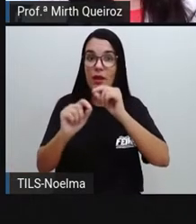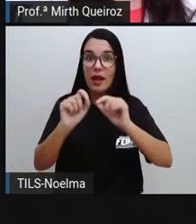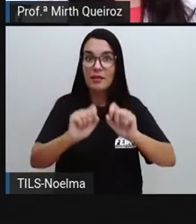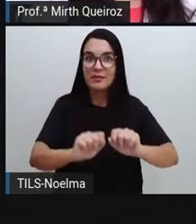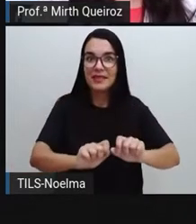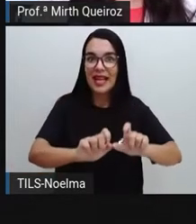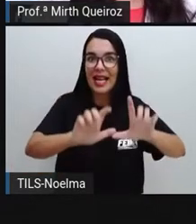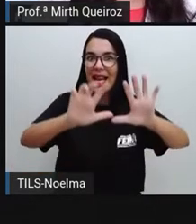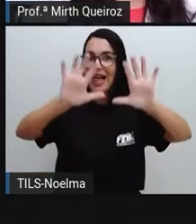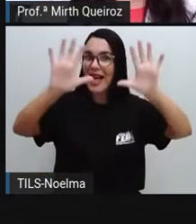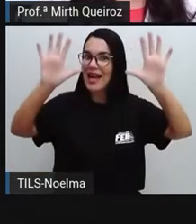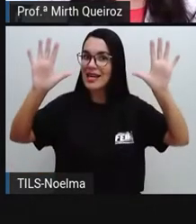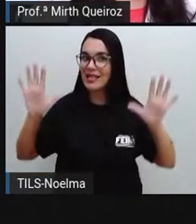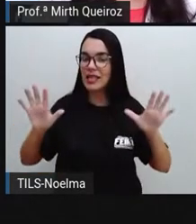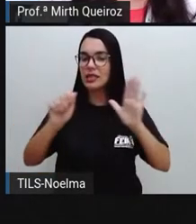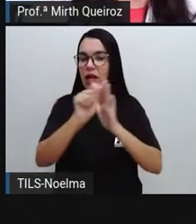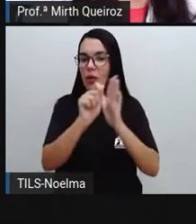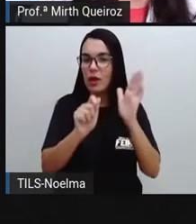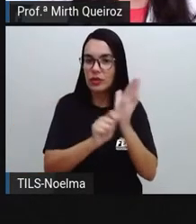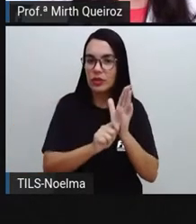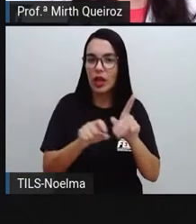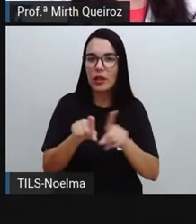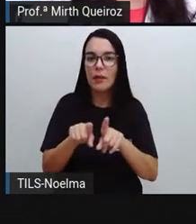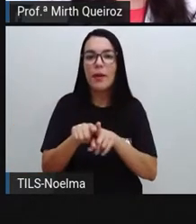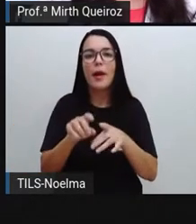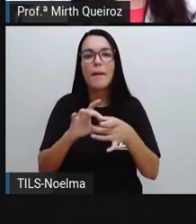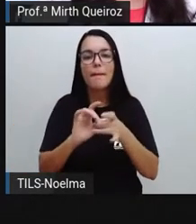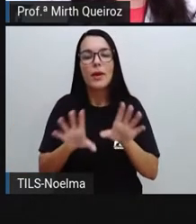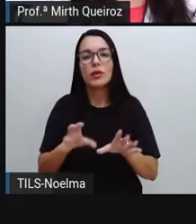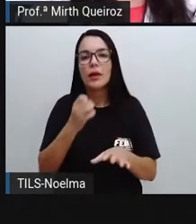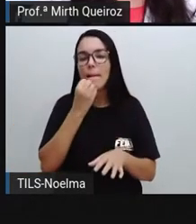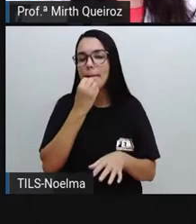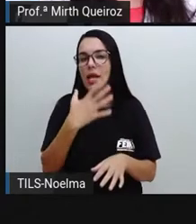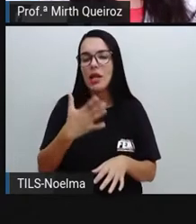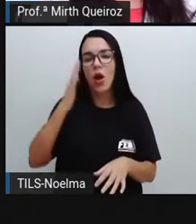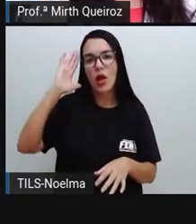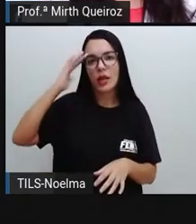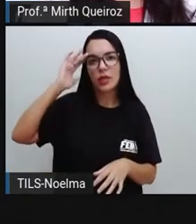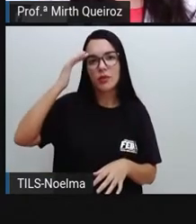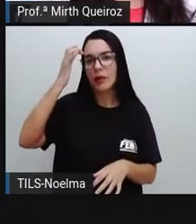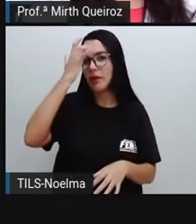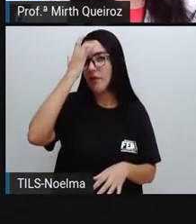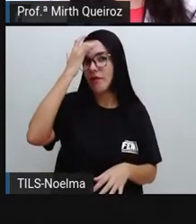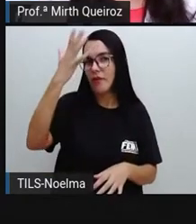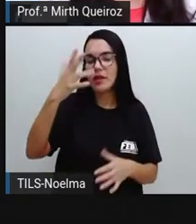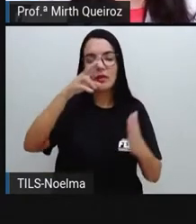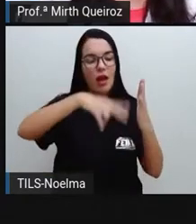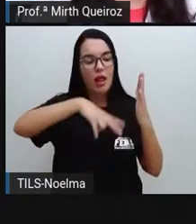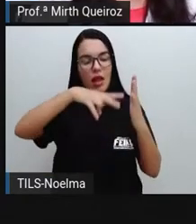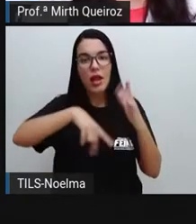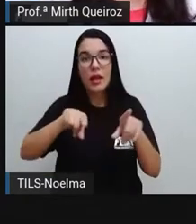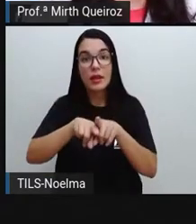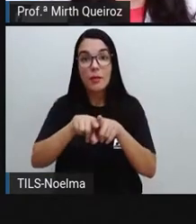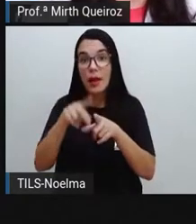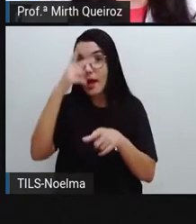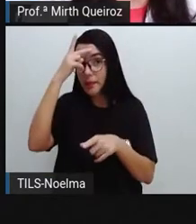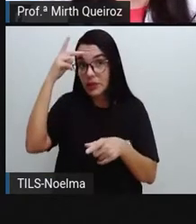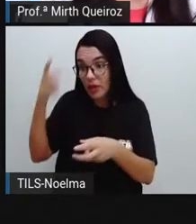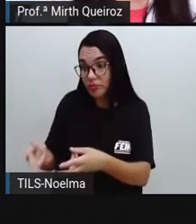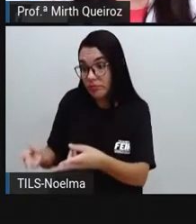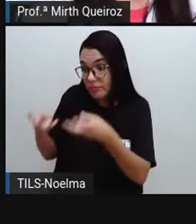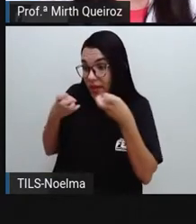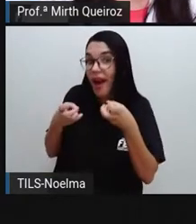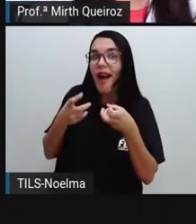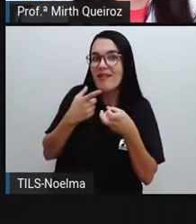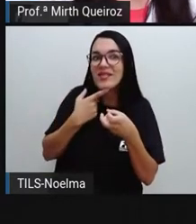artigo e permitirá, neste caso, uma melhor compreensão, enquanto também será muito mais atraente para o leitor. Todo